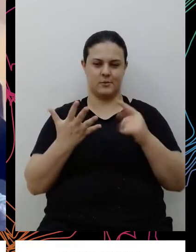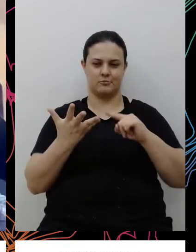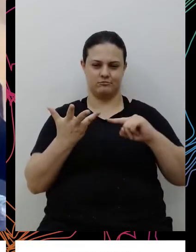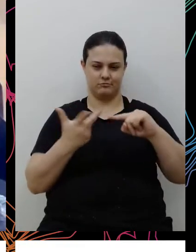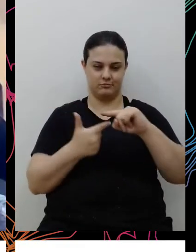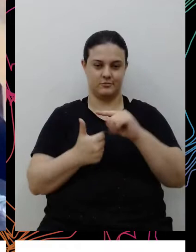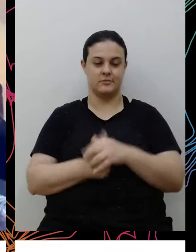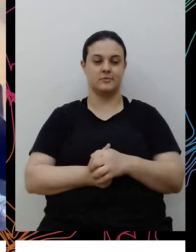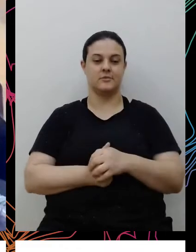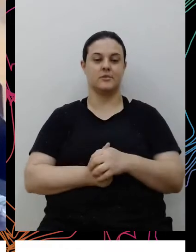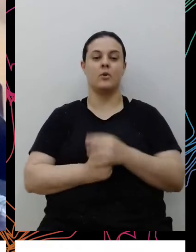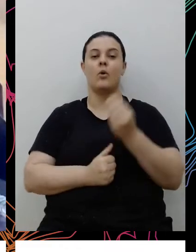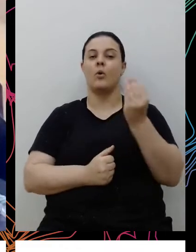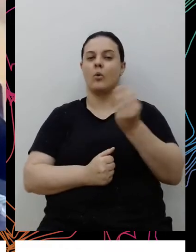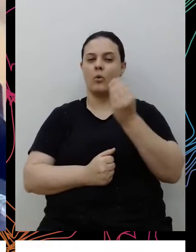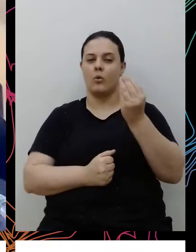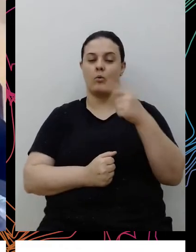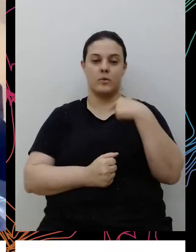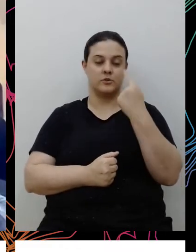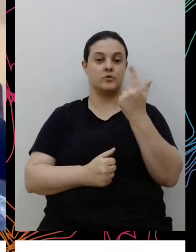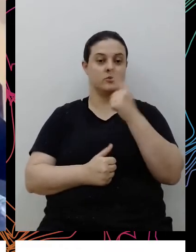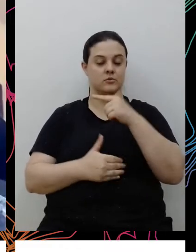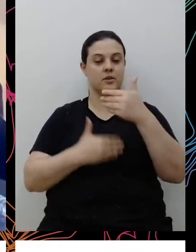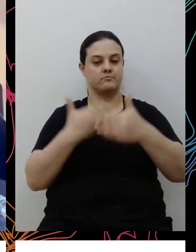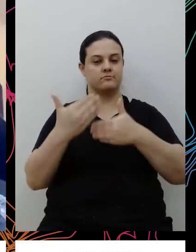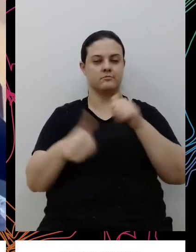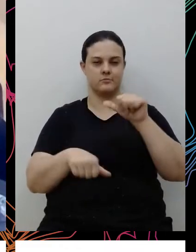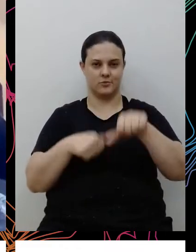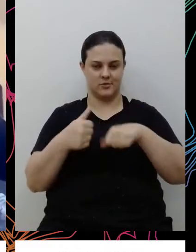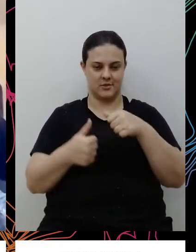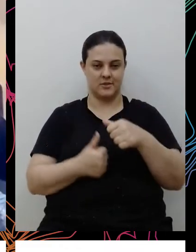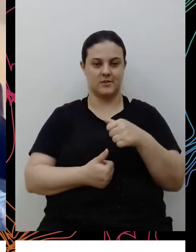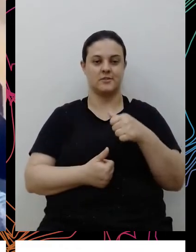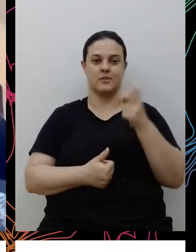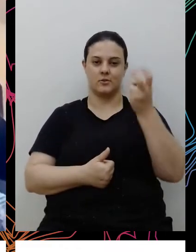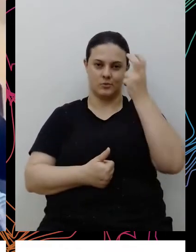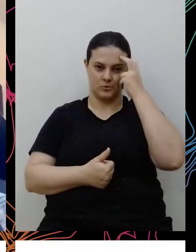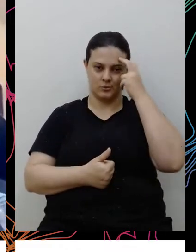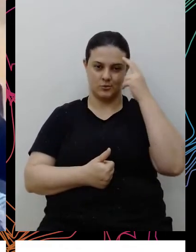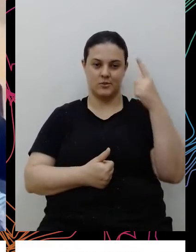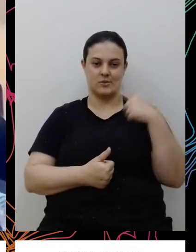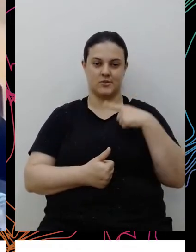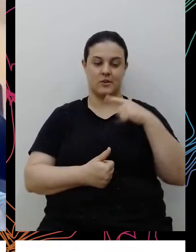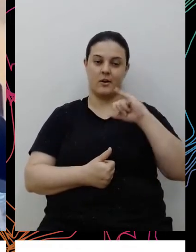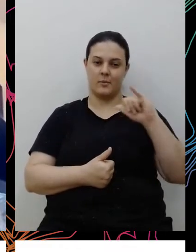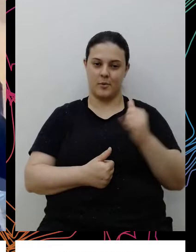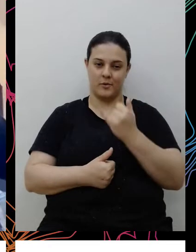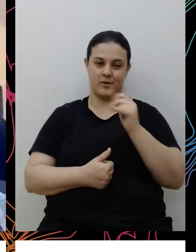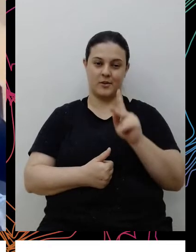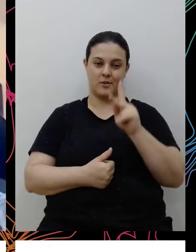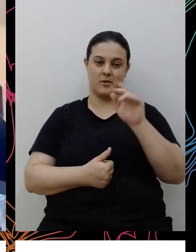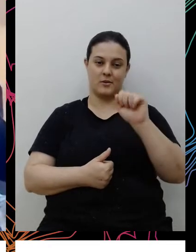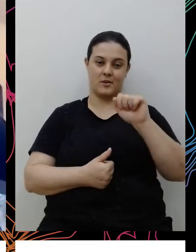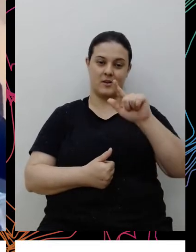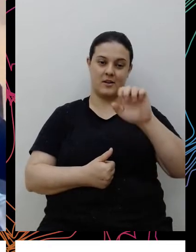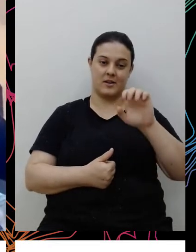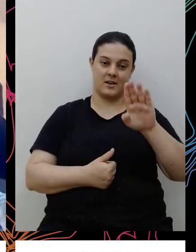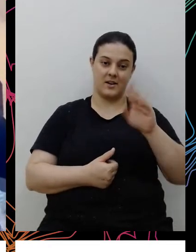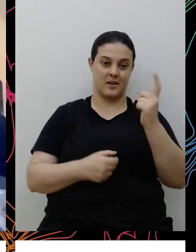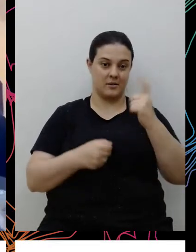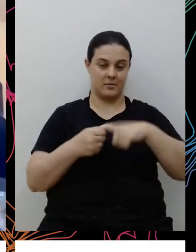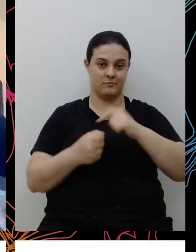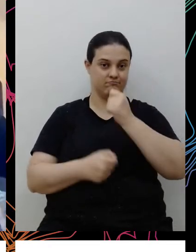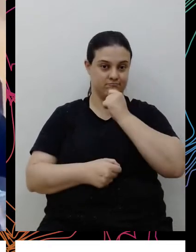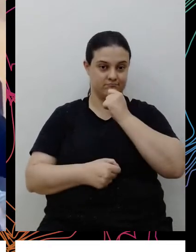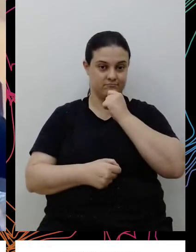de como que a gente caminha para essa mudança cultural. Vamos aproveitar aqui um pouco, o Caleb ainda não voltou, ele vai voltar, a gente